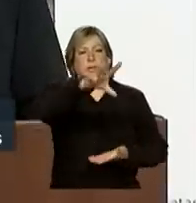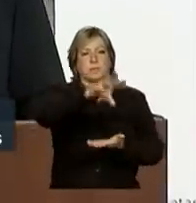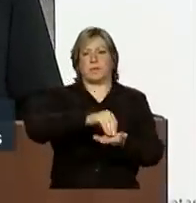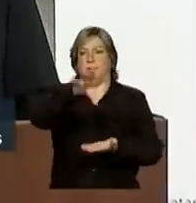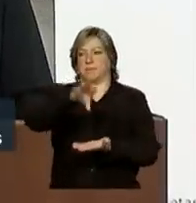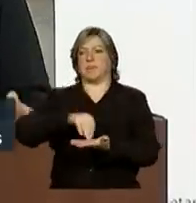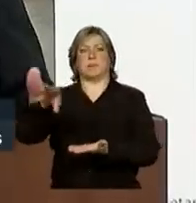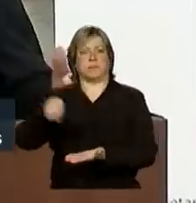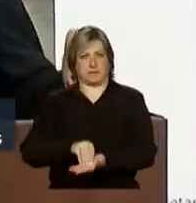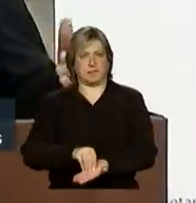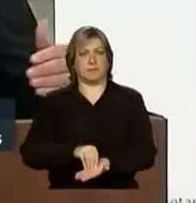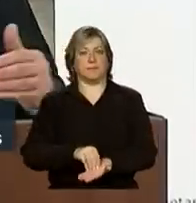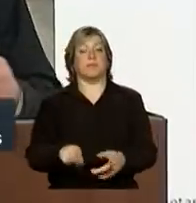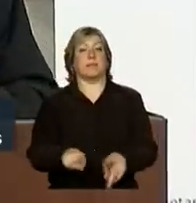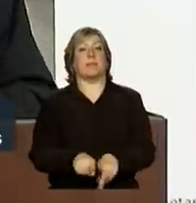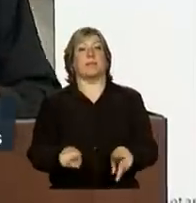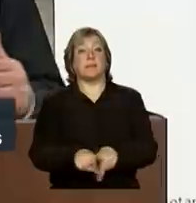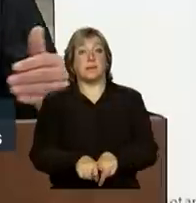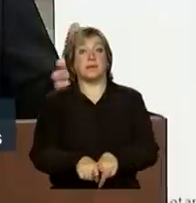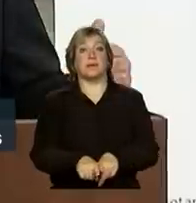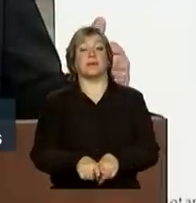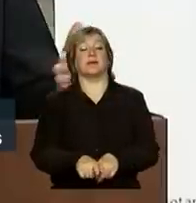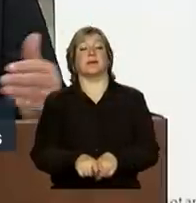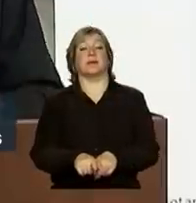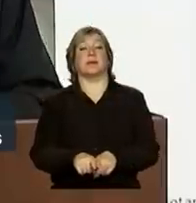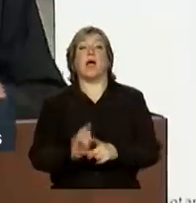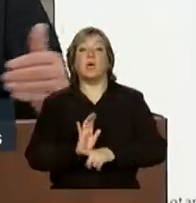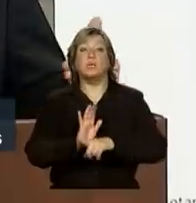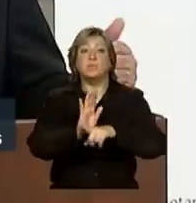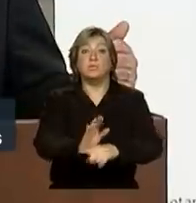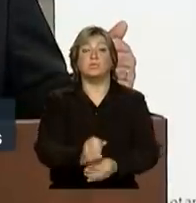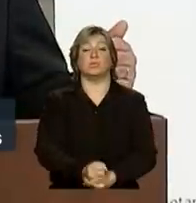e, sobretudo, servindo de